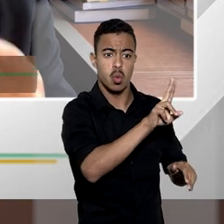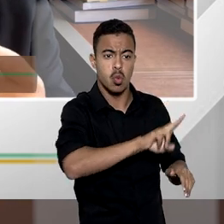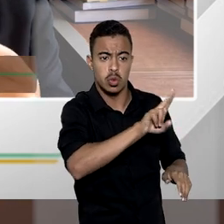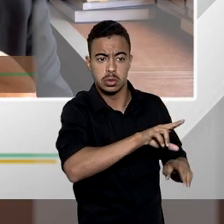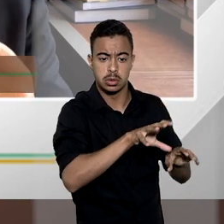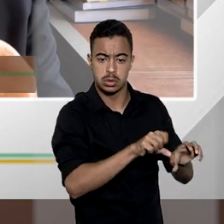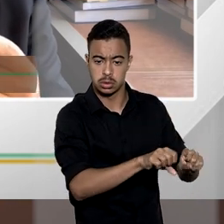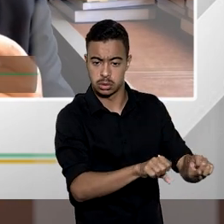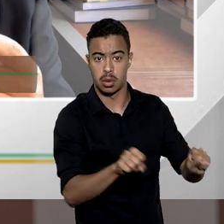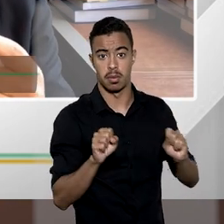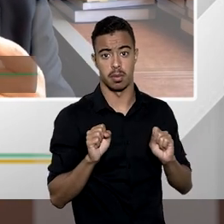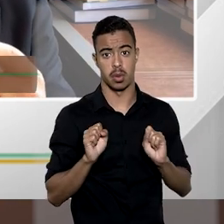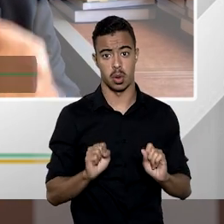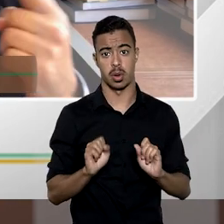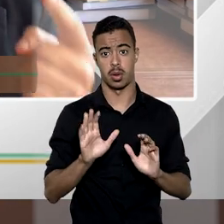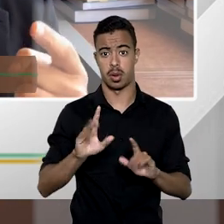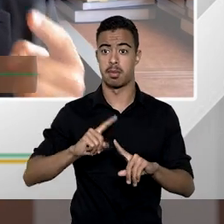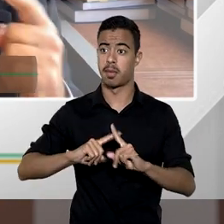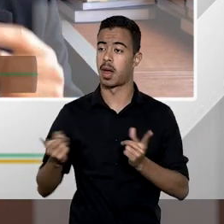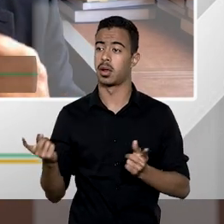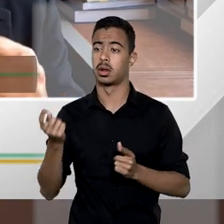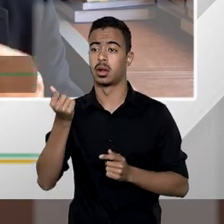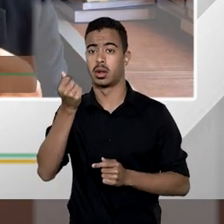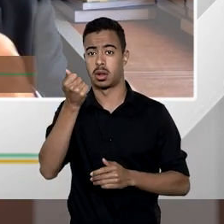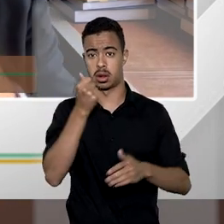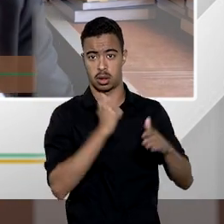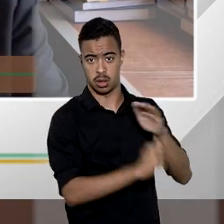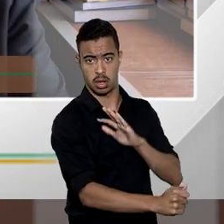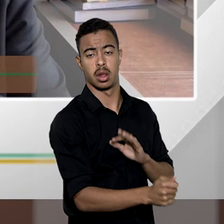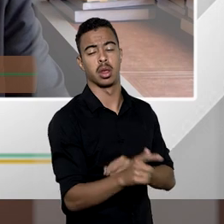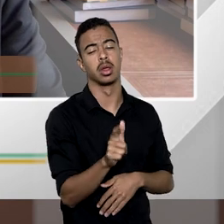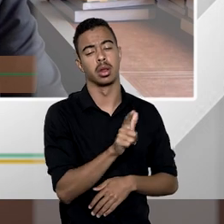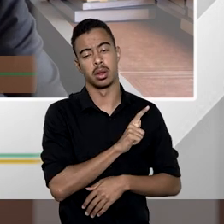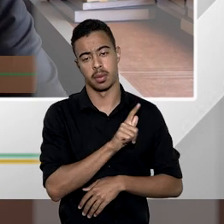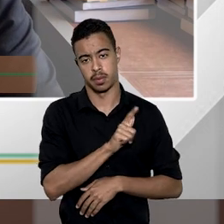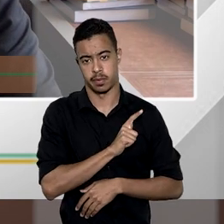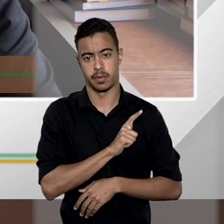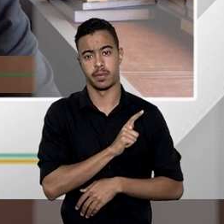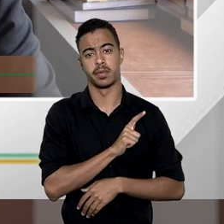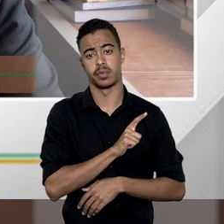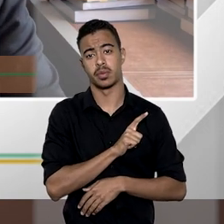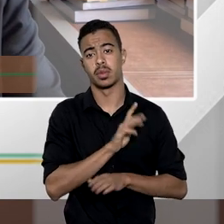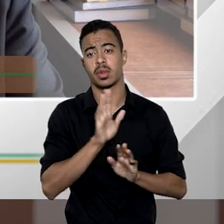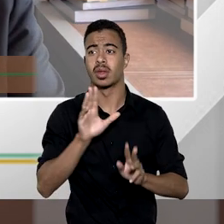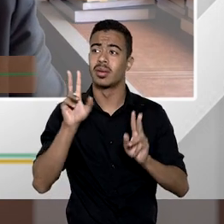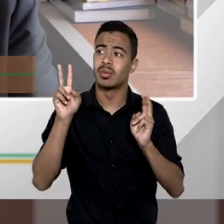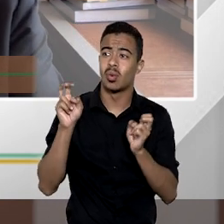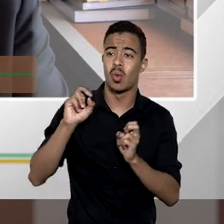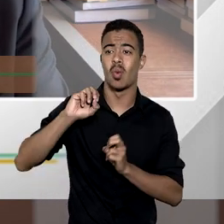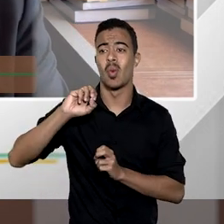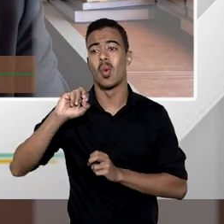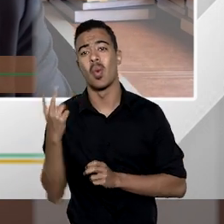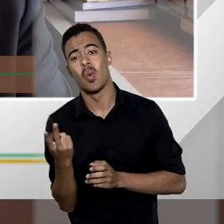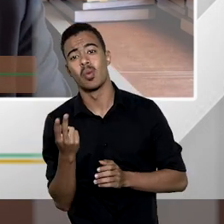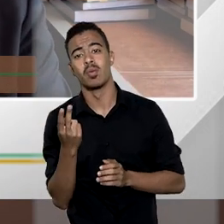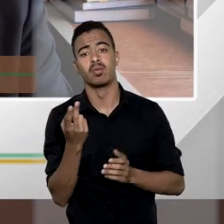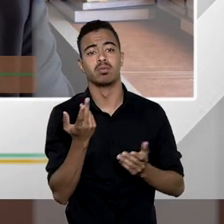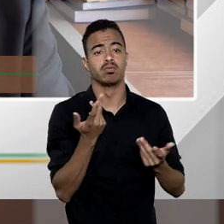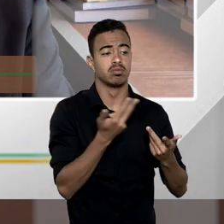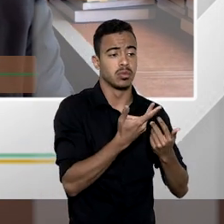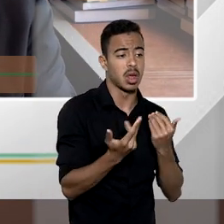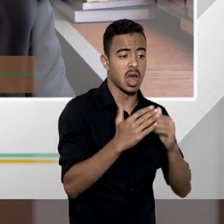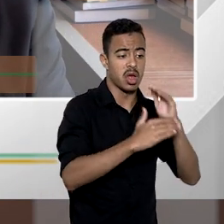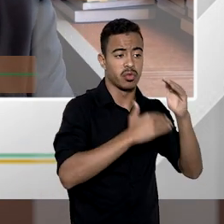indenização pela jazida ou se cabe uma indenização pela exploração pelo